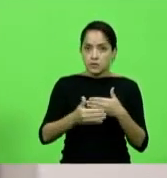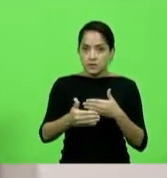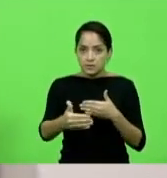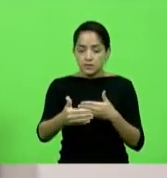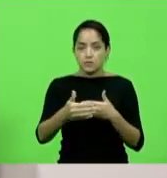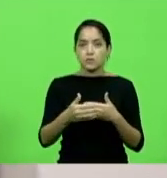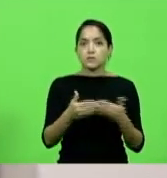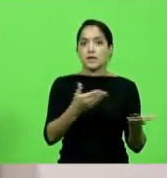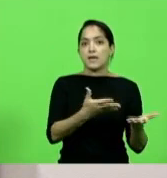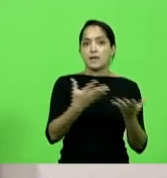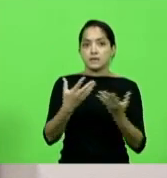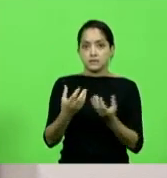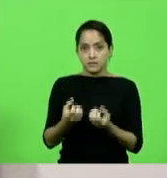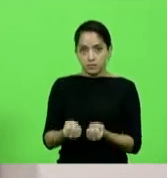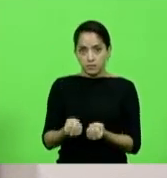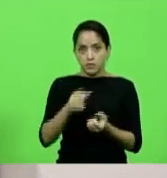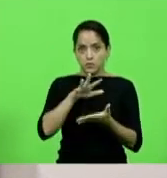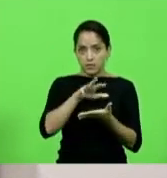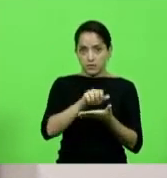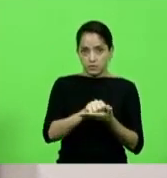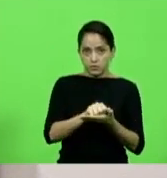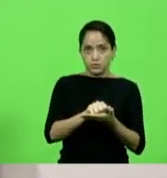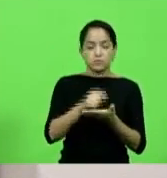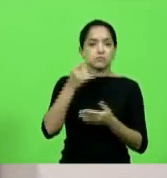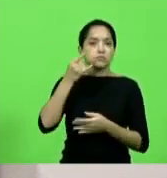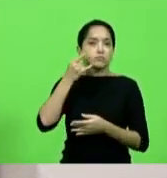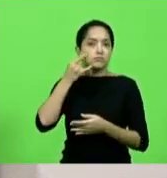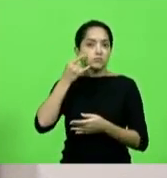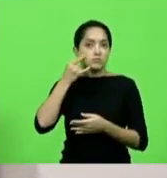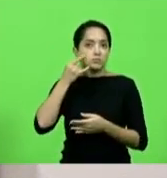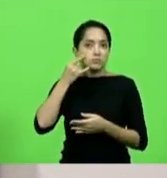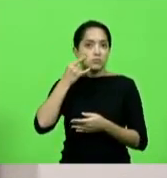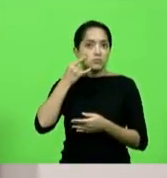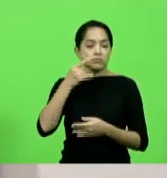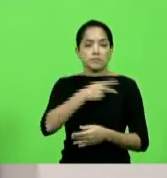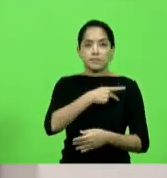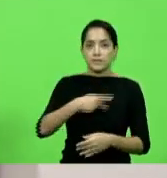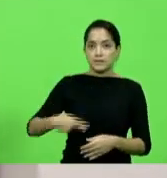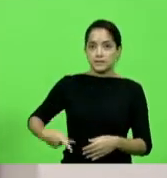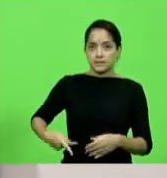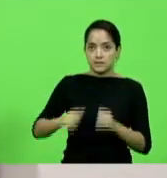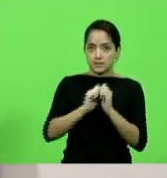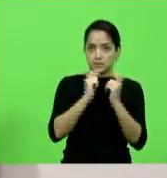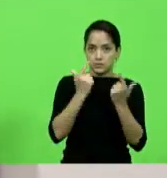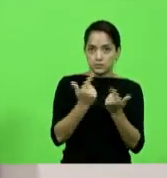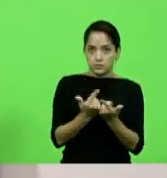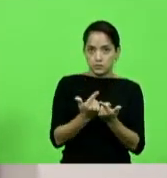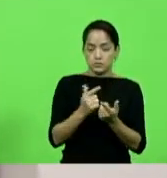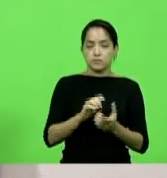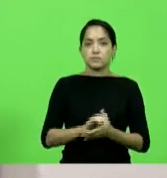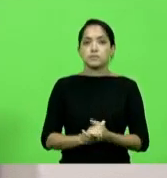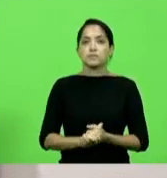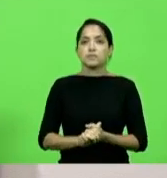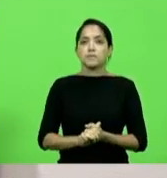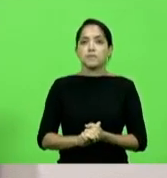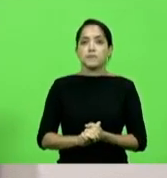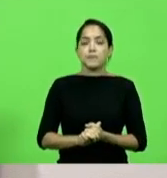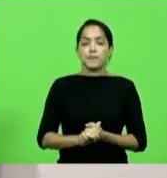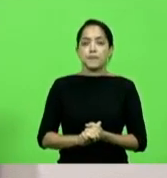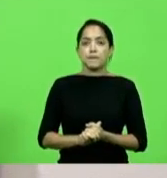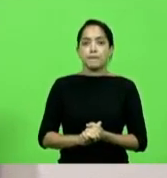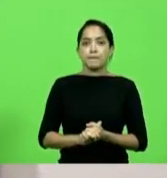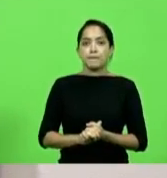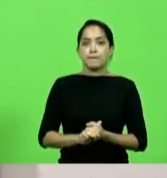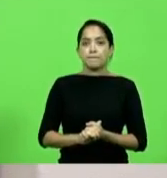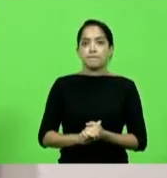recebeu o registro do senhor deputado Mauro de Nadal para o cargo de presidente da Assembleia Legislativa do Estado de Santa